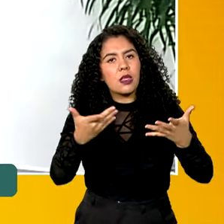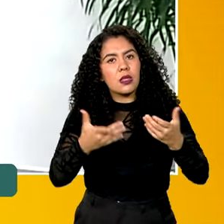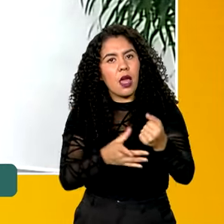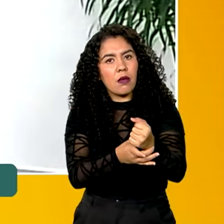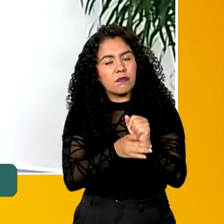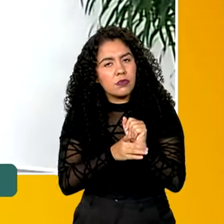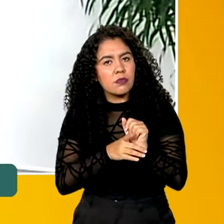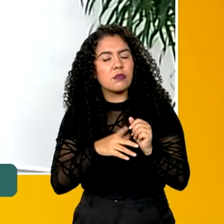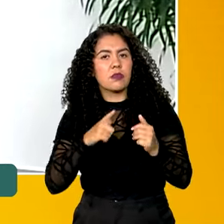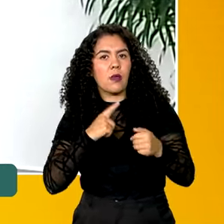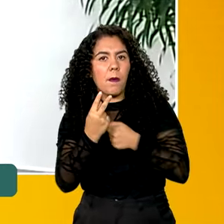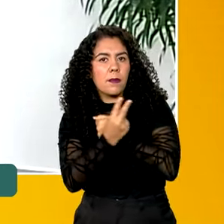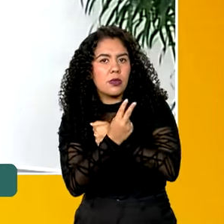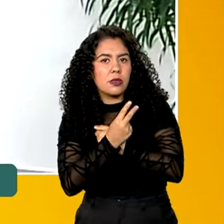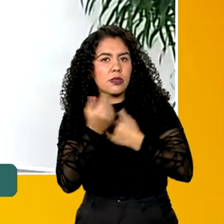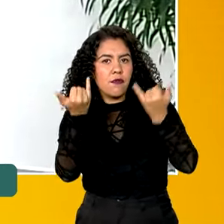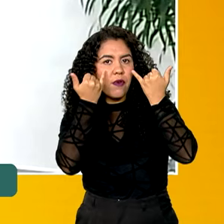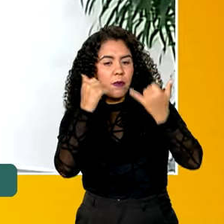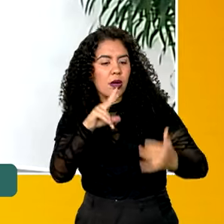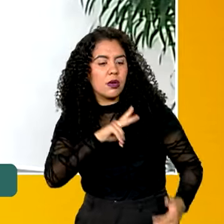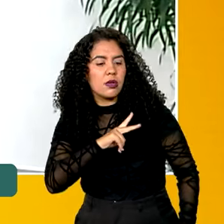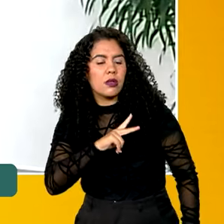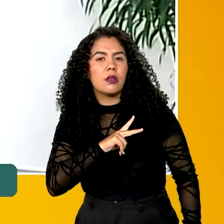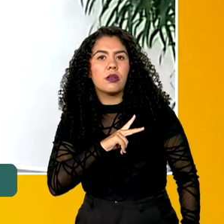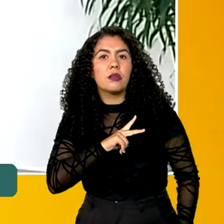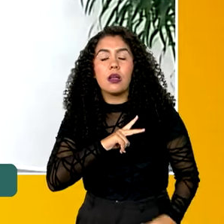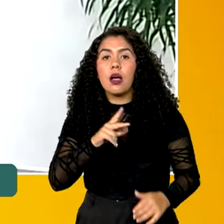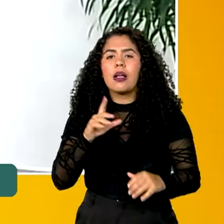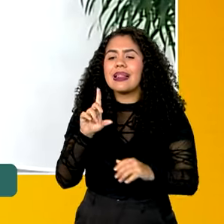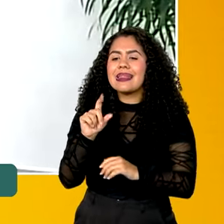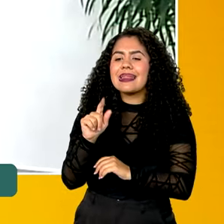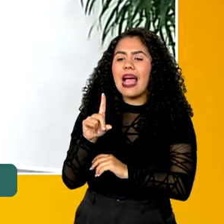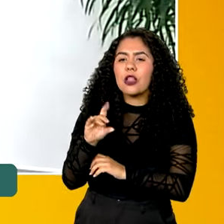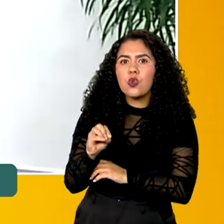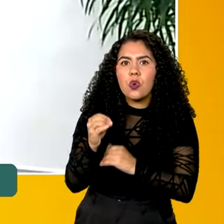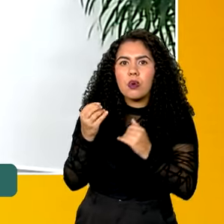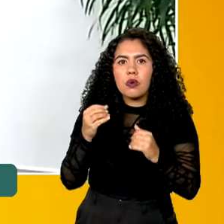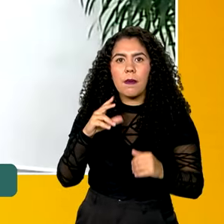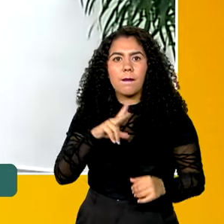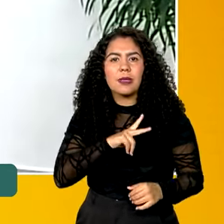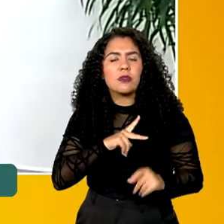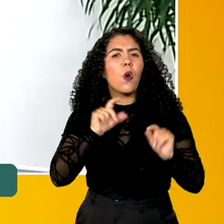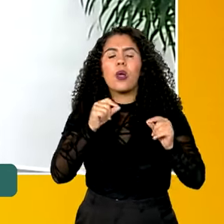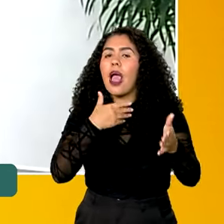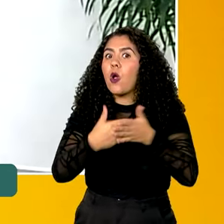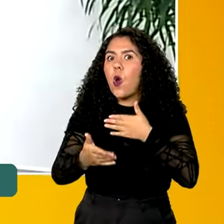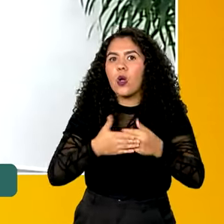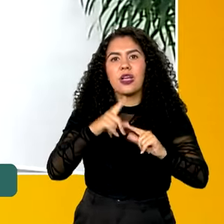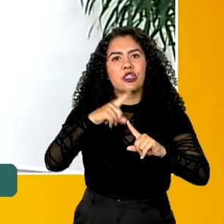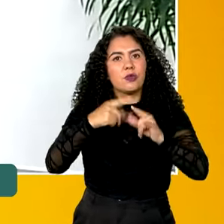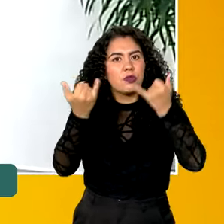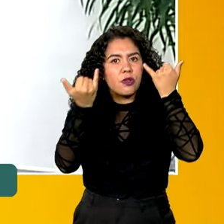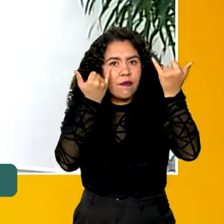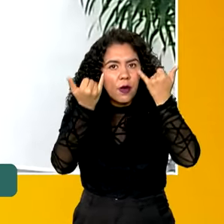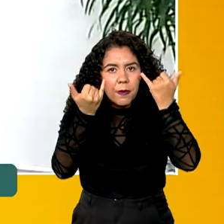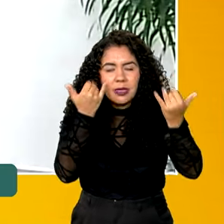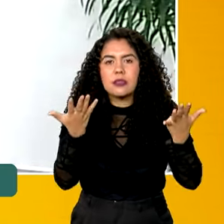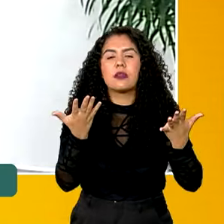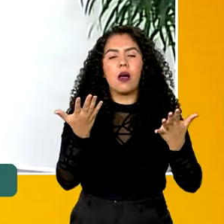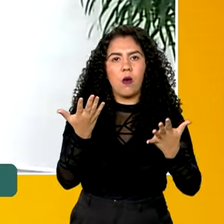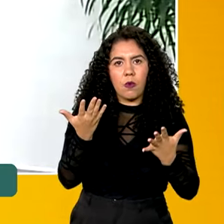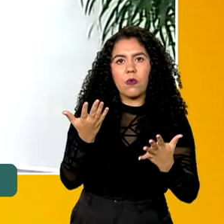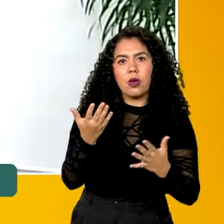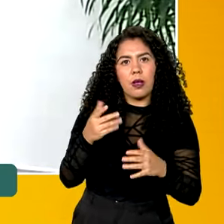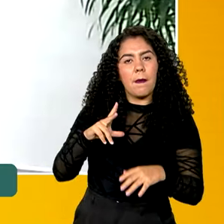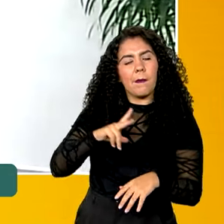proteção dos seus dados pessoais. O é dado pessoal? É qualquer informação que diga respeito a uma pessoa natural, identificada ou identificável,